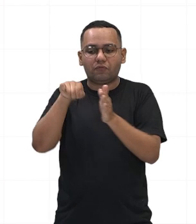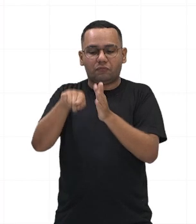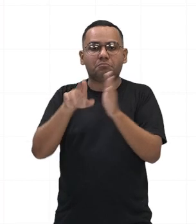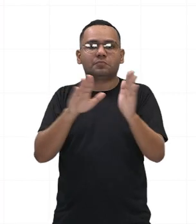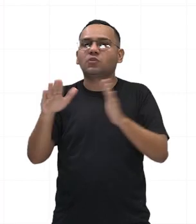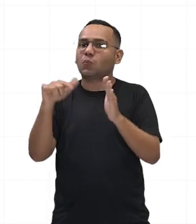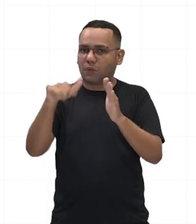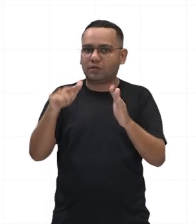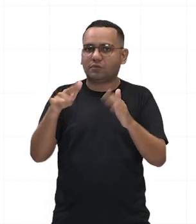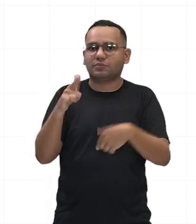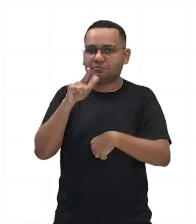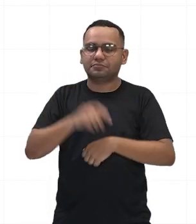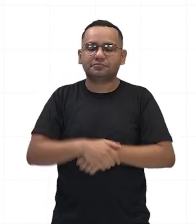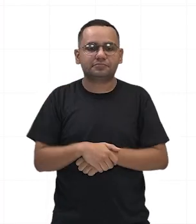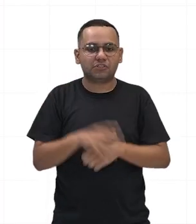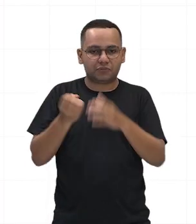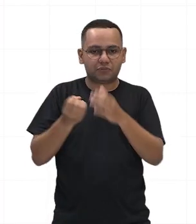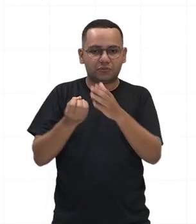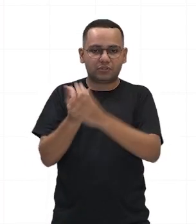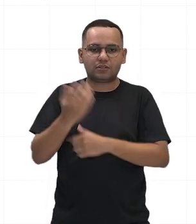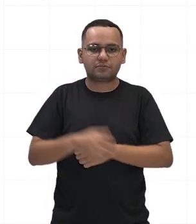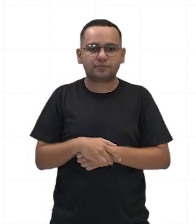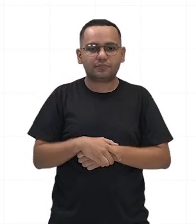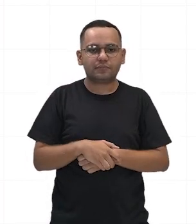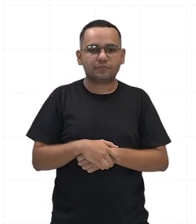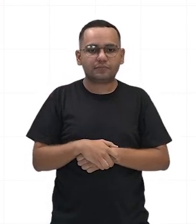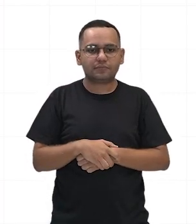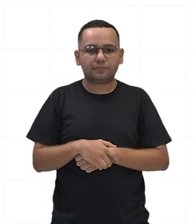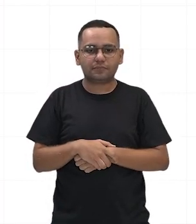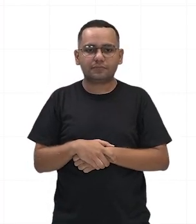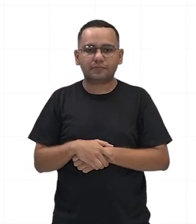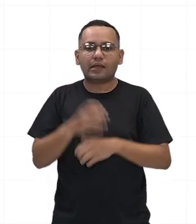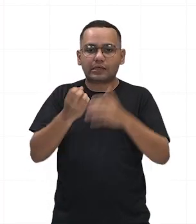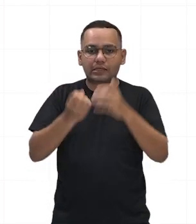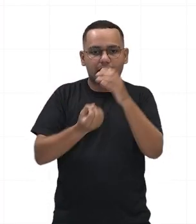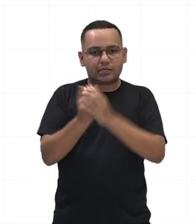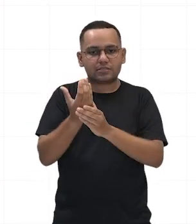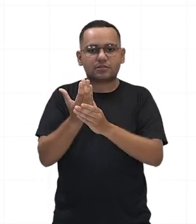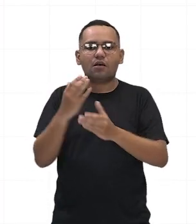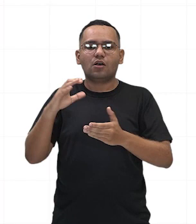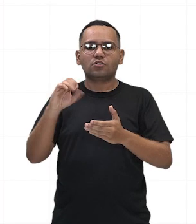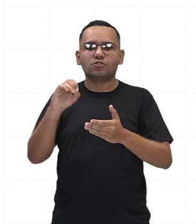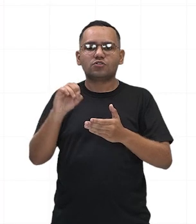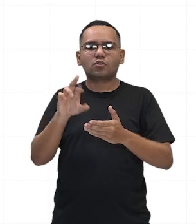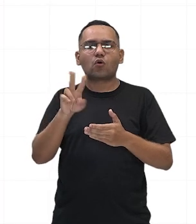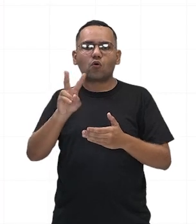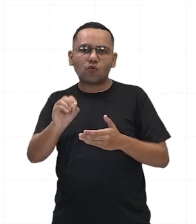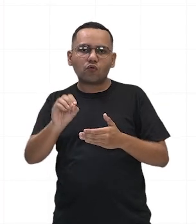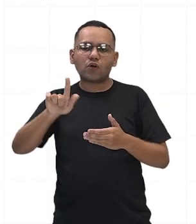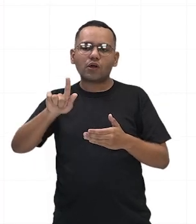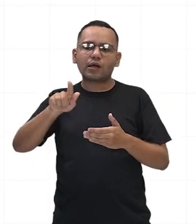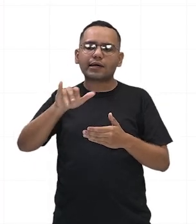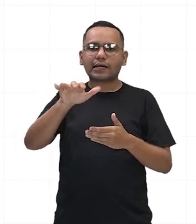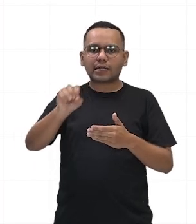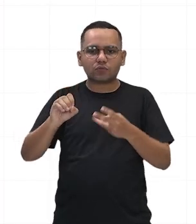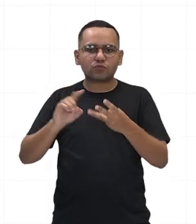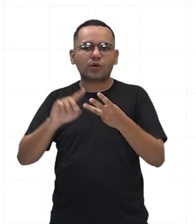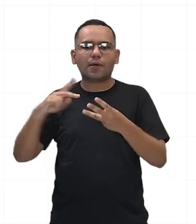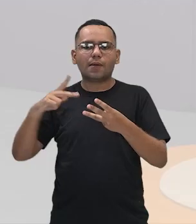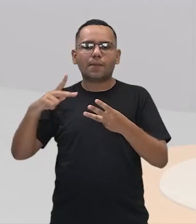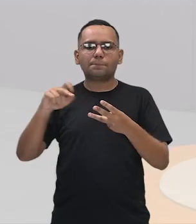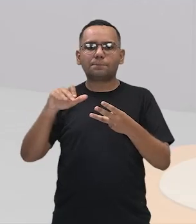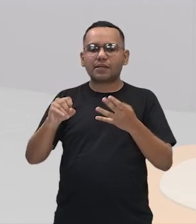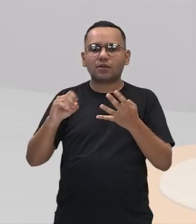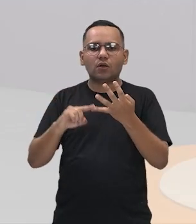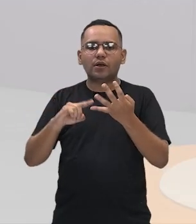Criação de armas como o covo, o gládio e o pilo e a catapulta. Então, nós temos vendo aqui, nas